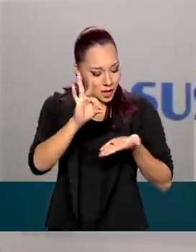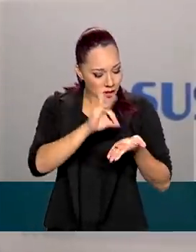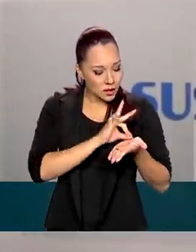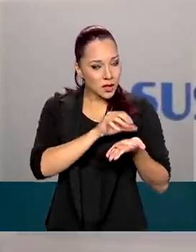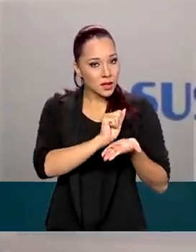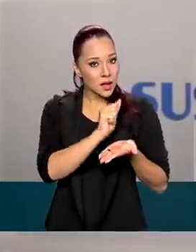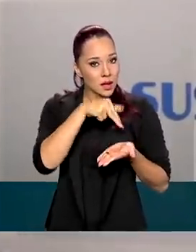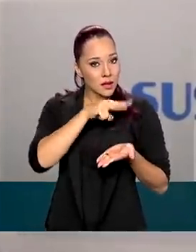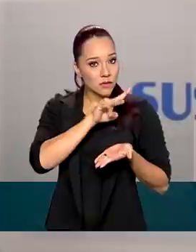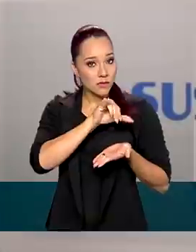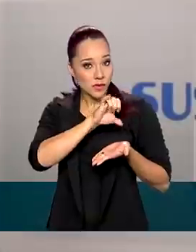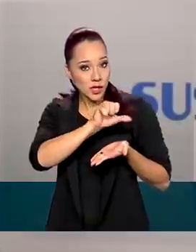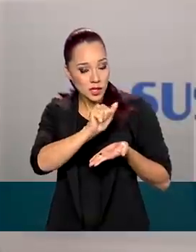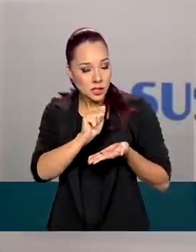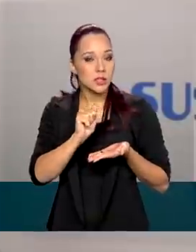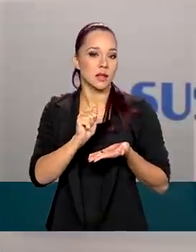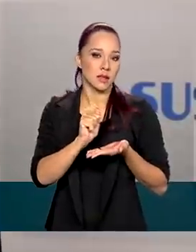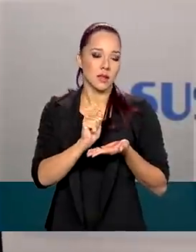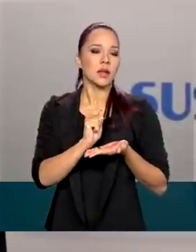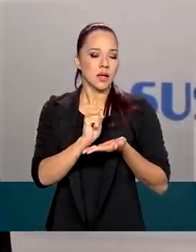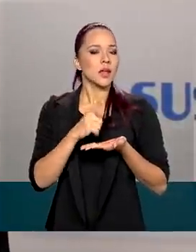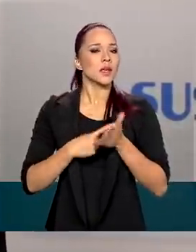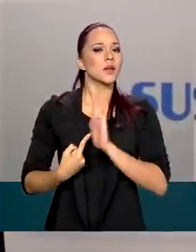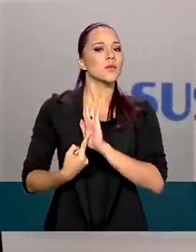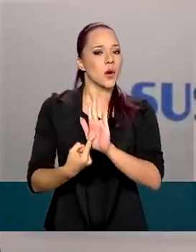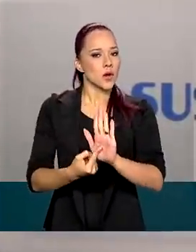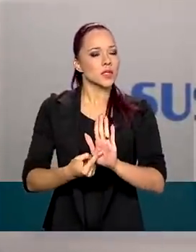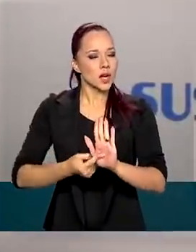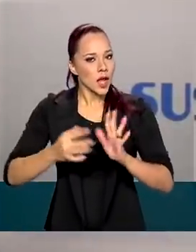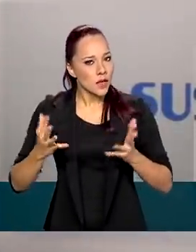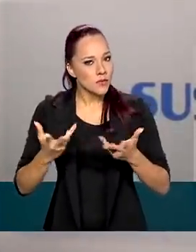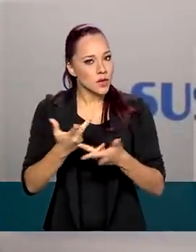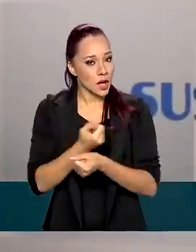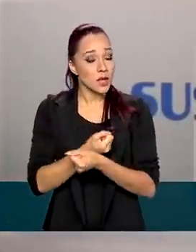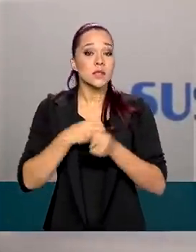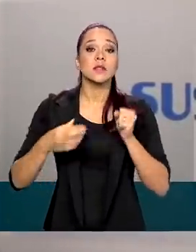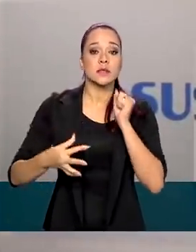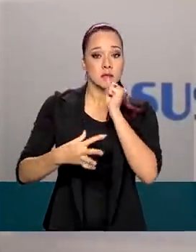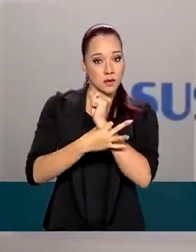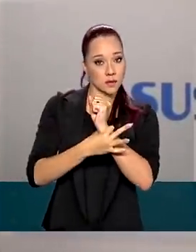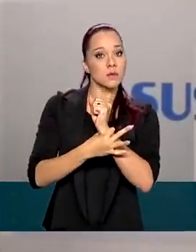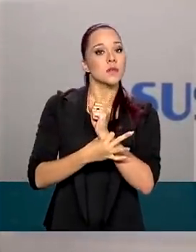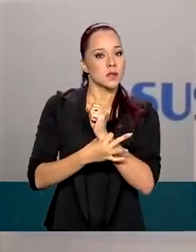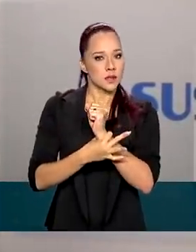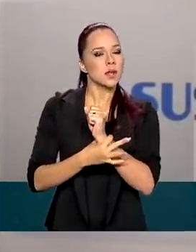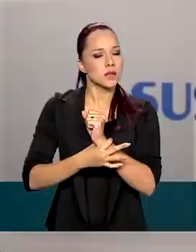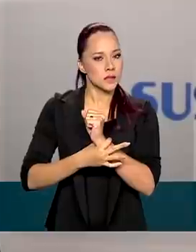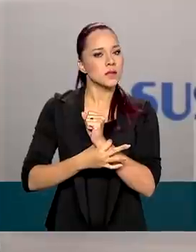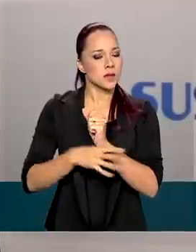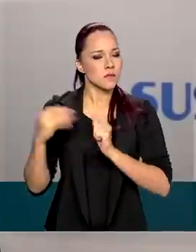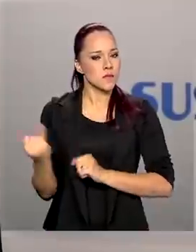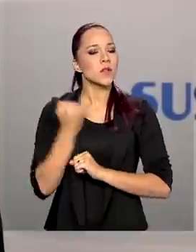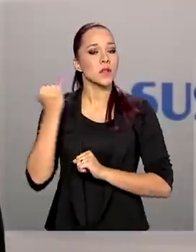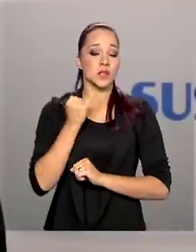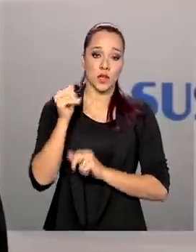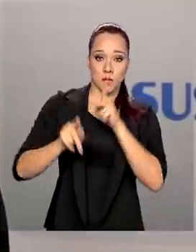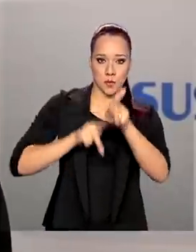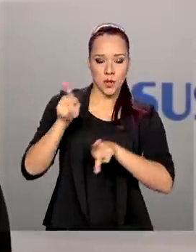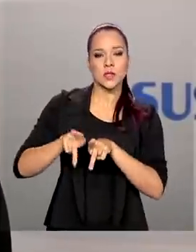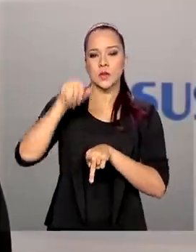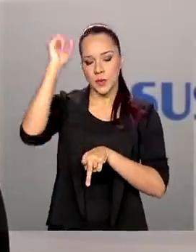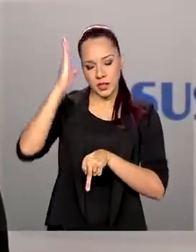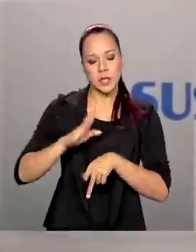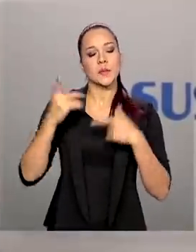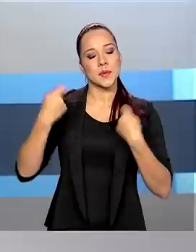Anvisa e que mostre eficácia e segurança necessária para o a população